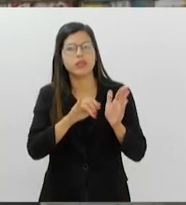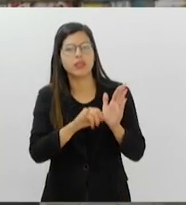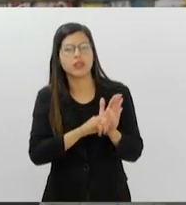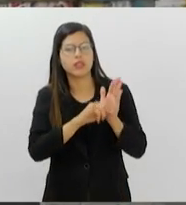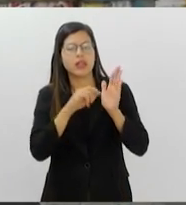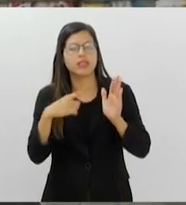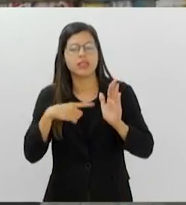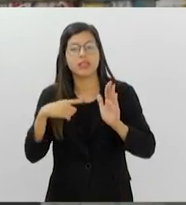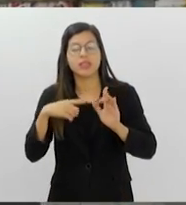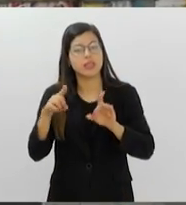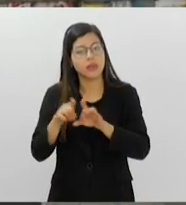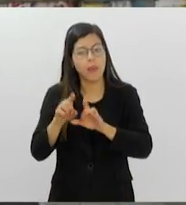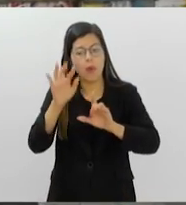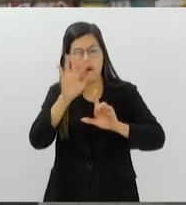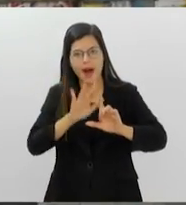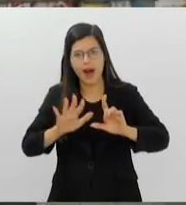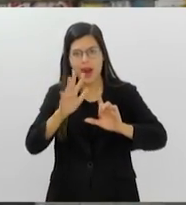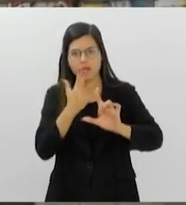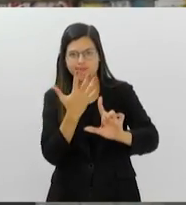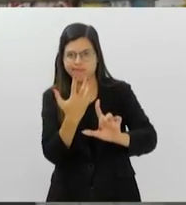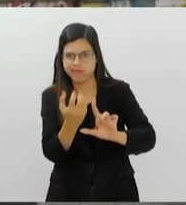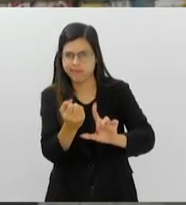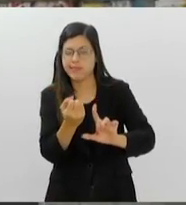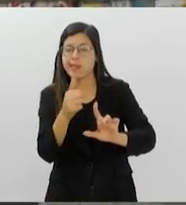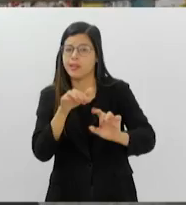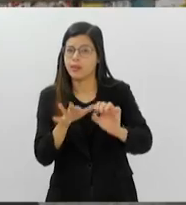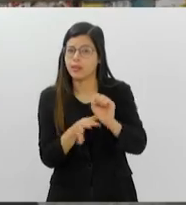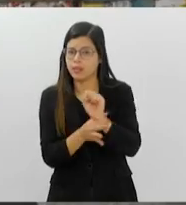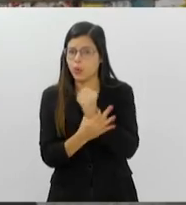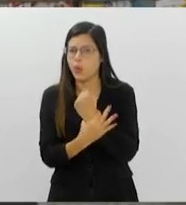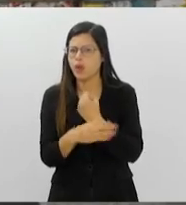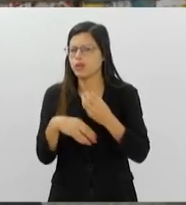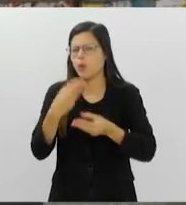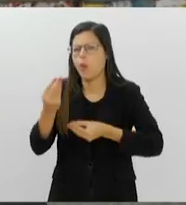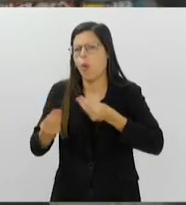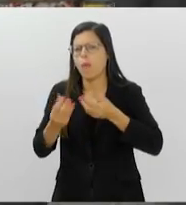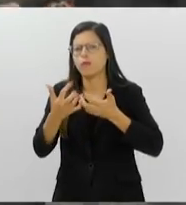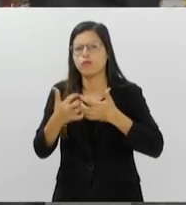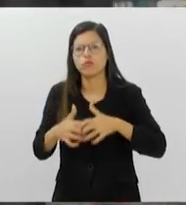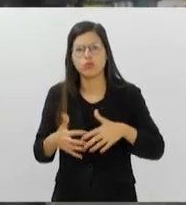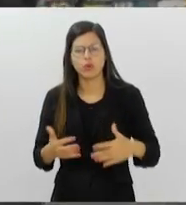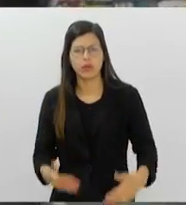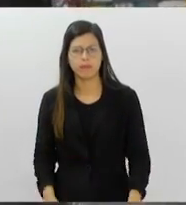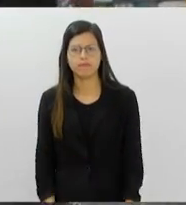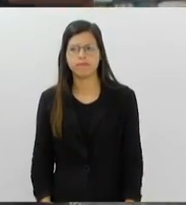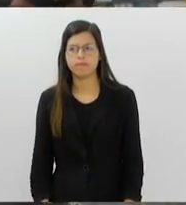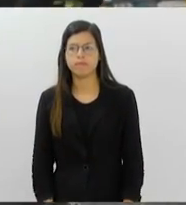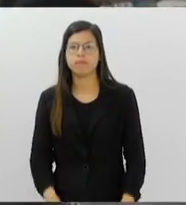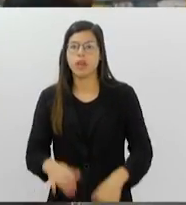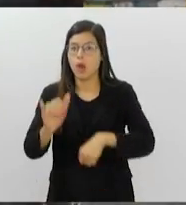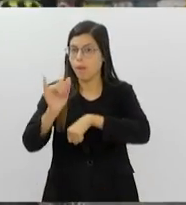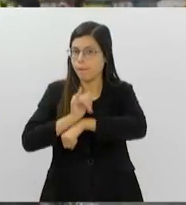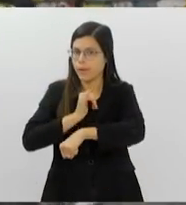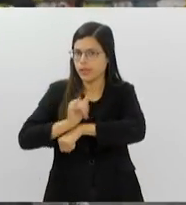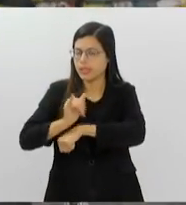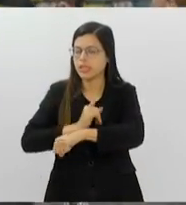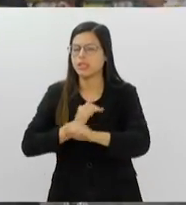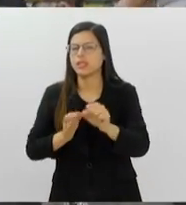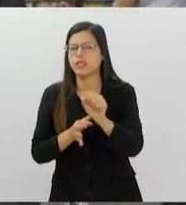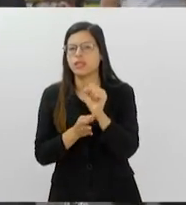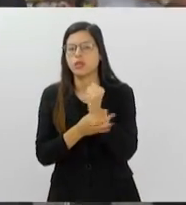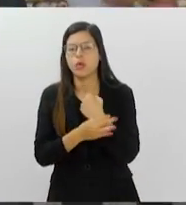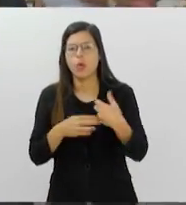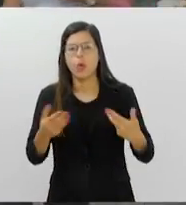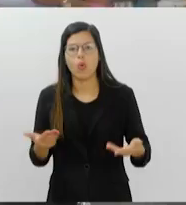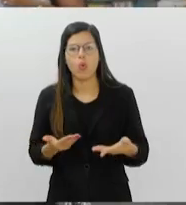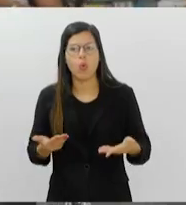Code também, que é uma questão de segurança também importante. Como é que funciona essa questão? É, isso é uma ferramenta de segurança, né? Hoje, qualquer